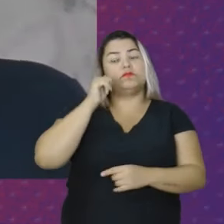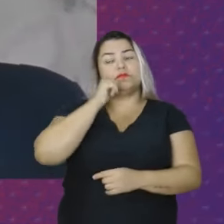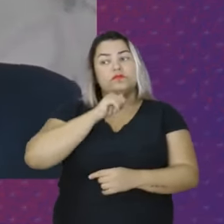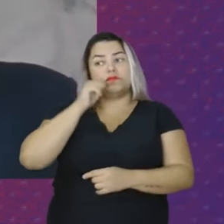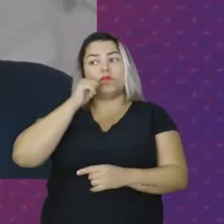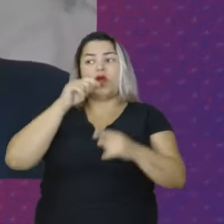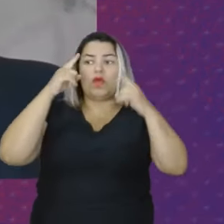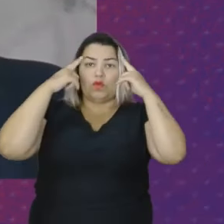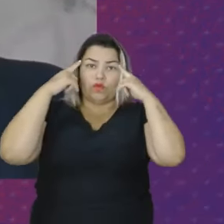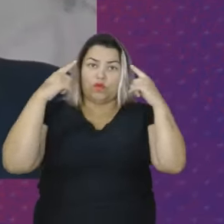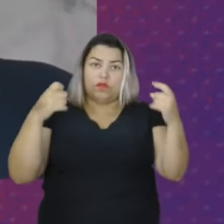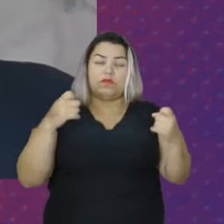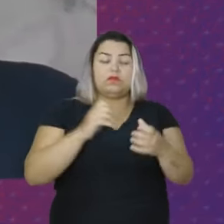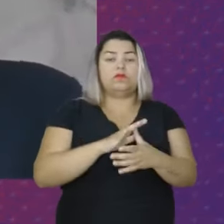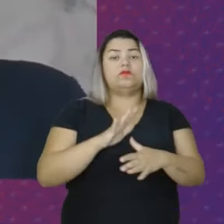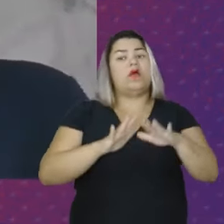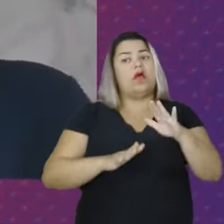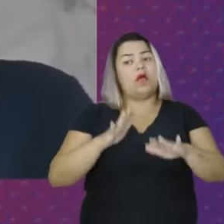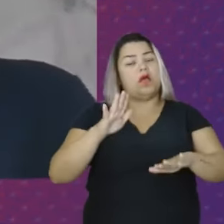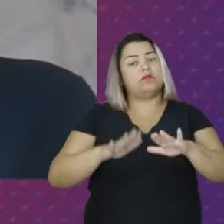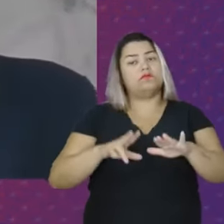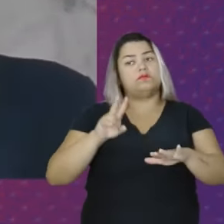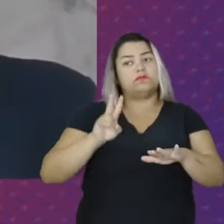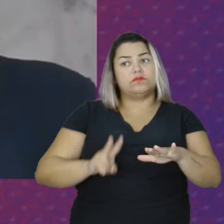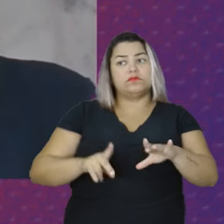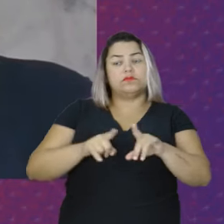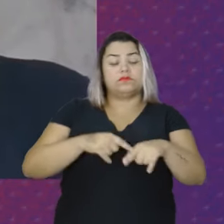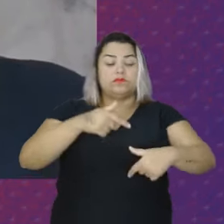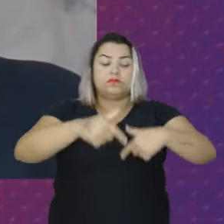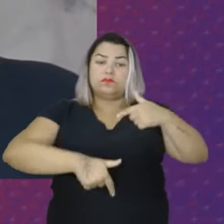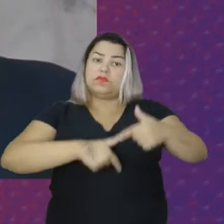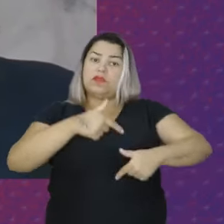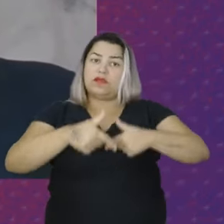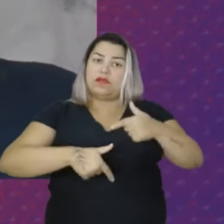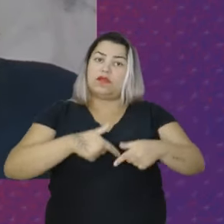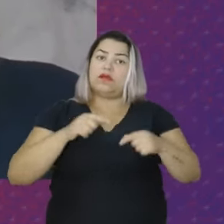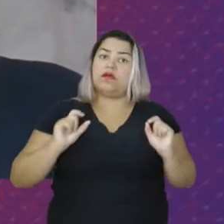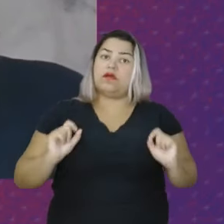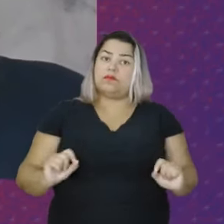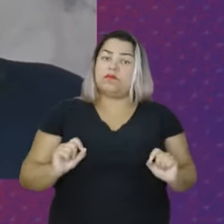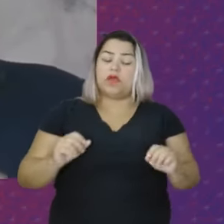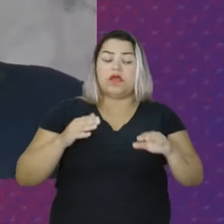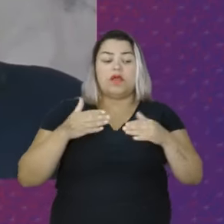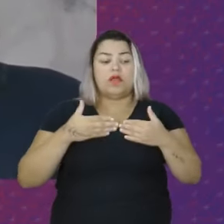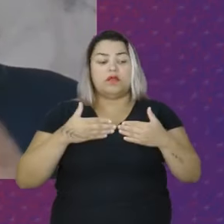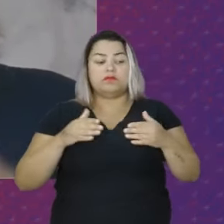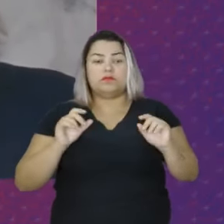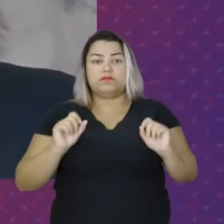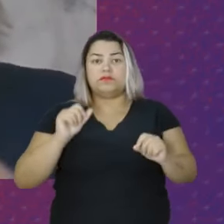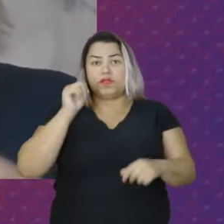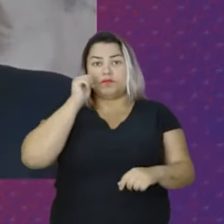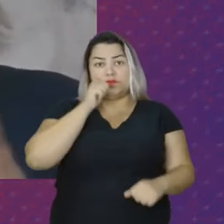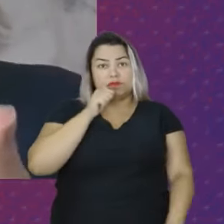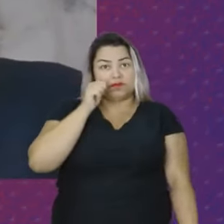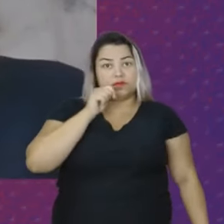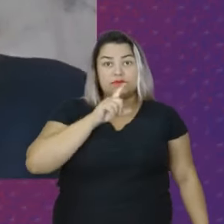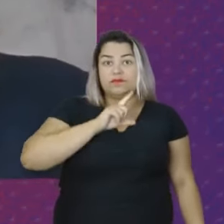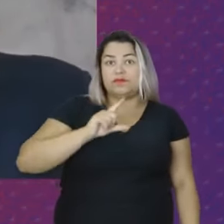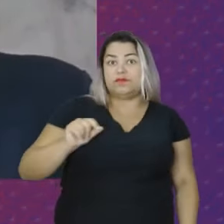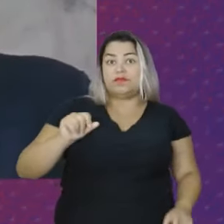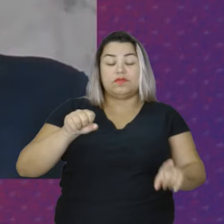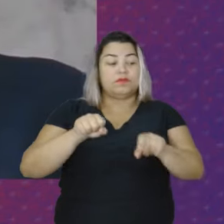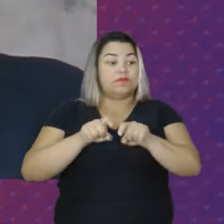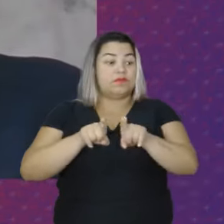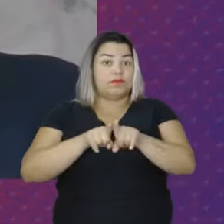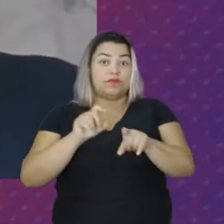violência Porque muitas vezes um emprego é a porta para a mulher sair Romper com